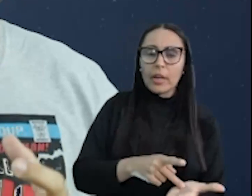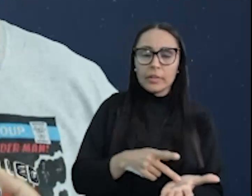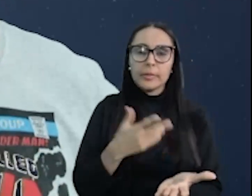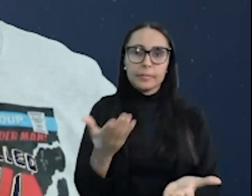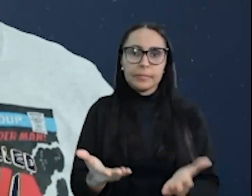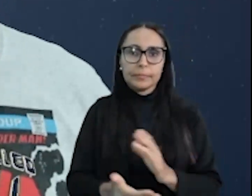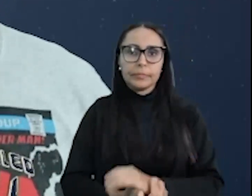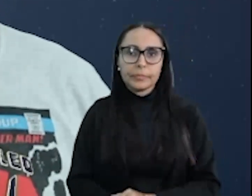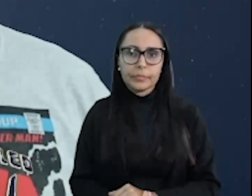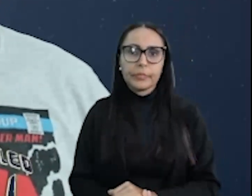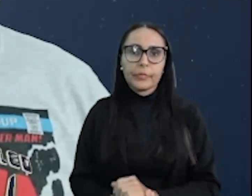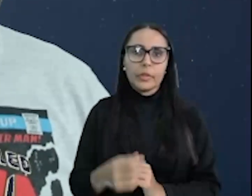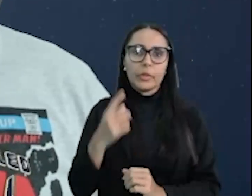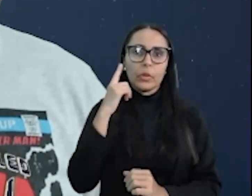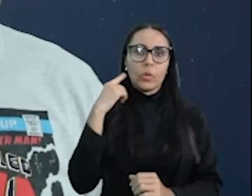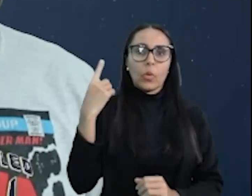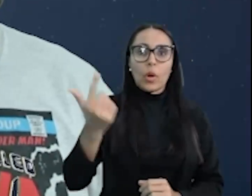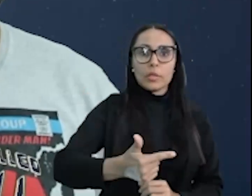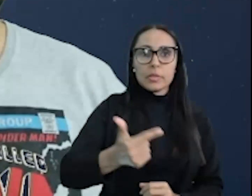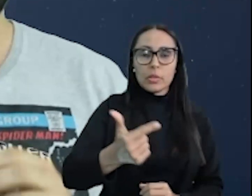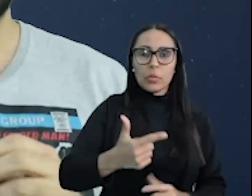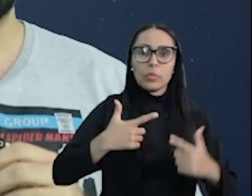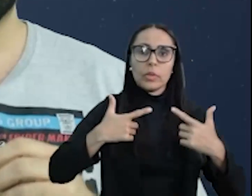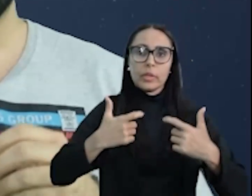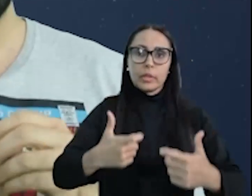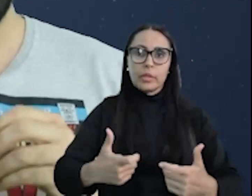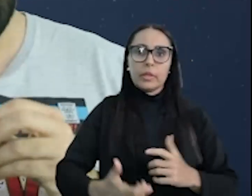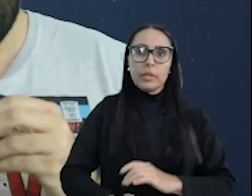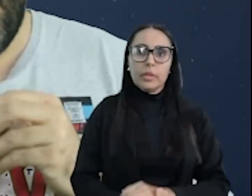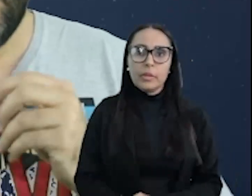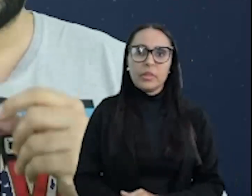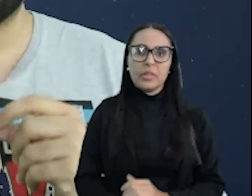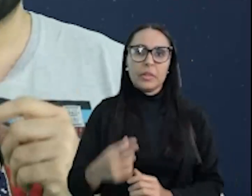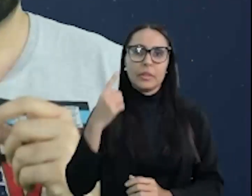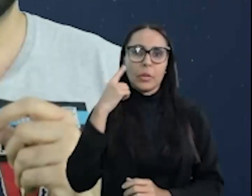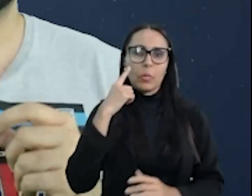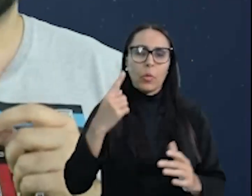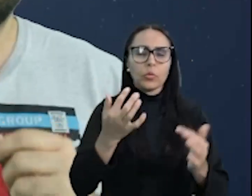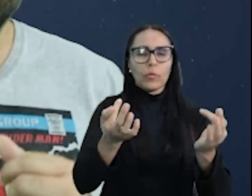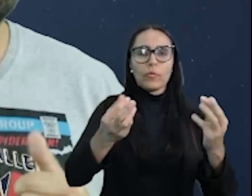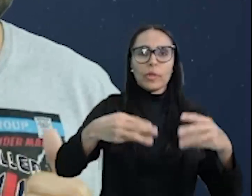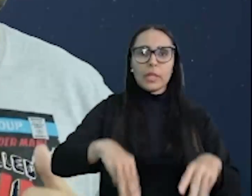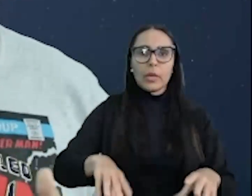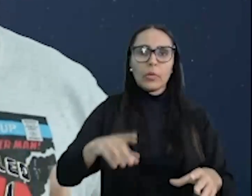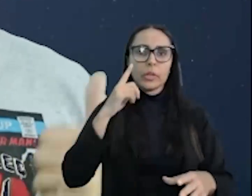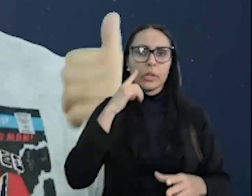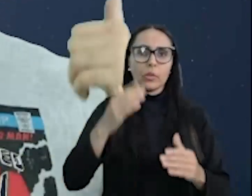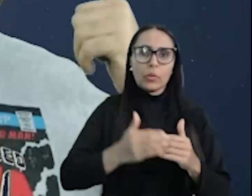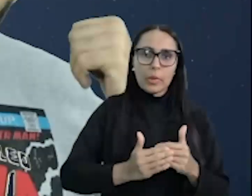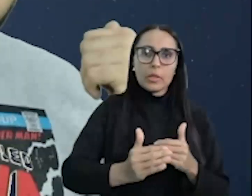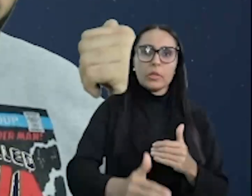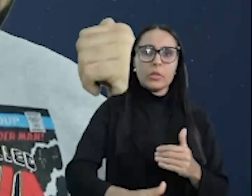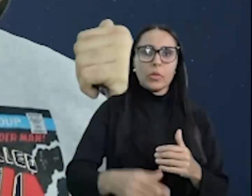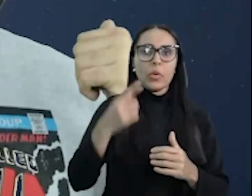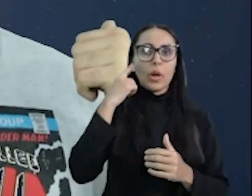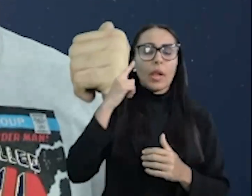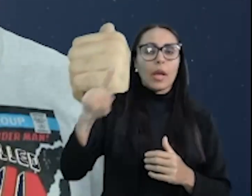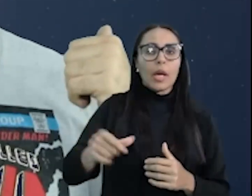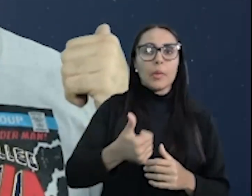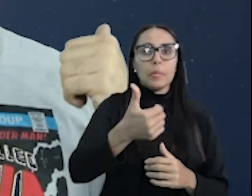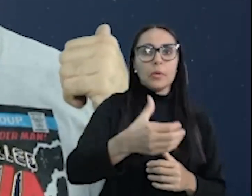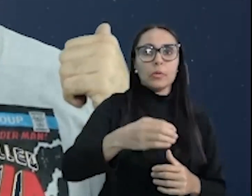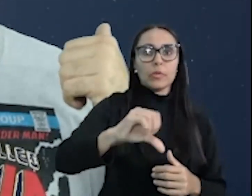resolvida com a Segunda Guerra. Então, ela seria o ponto final daquilo que começou lá em